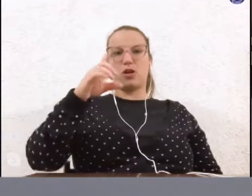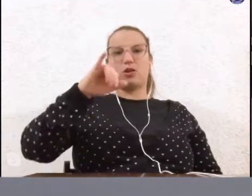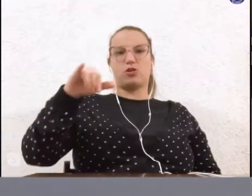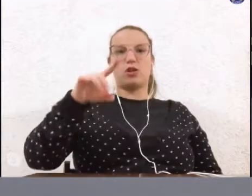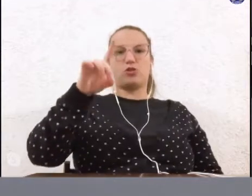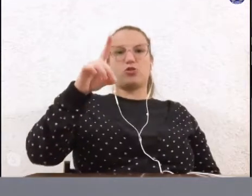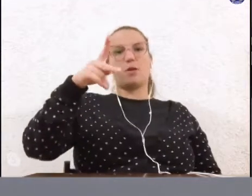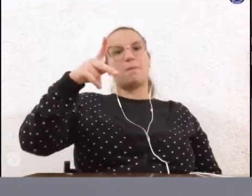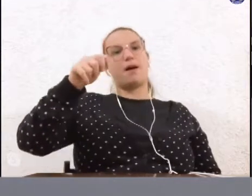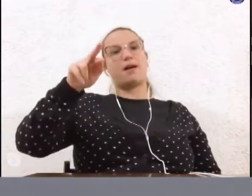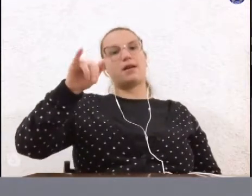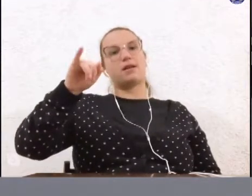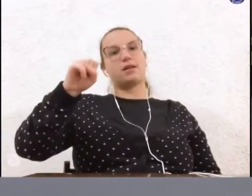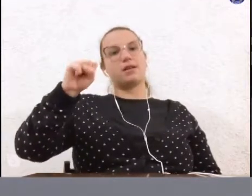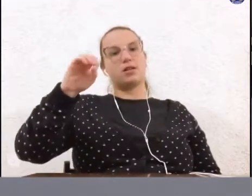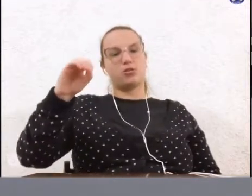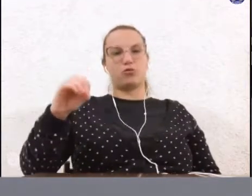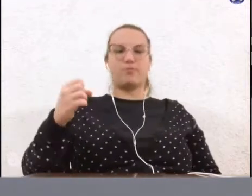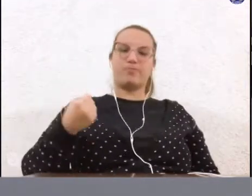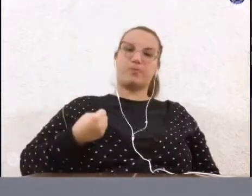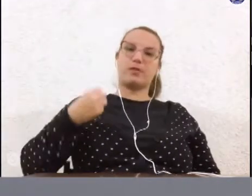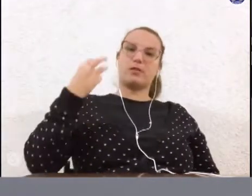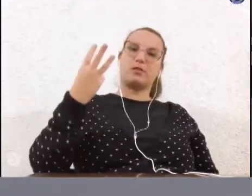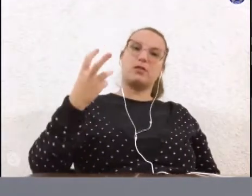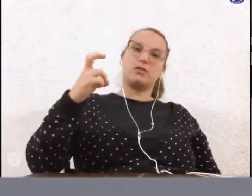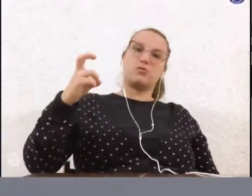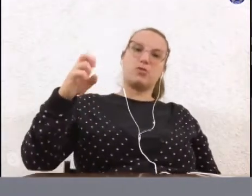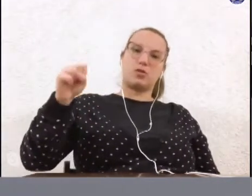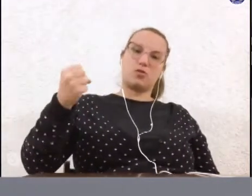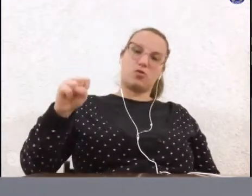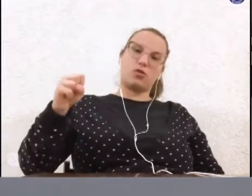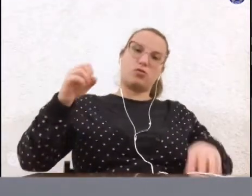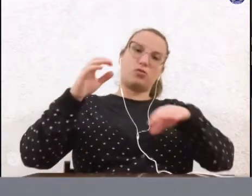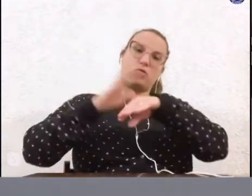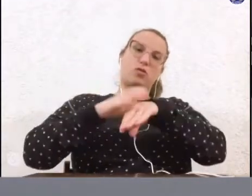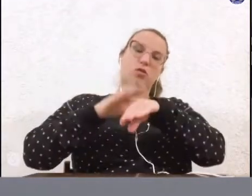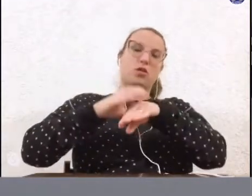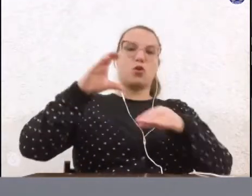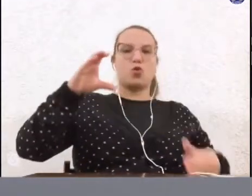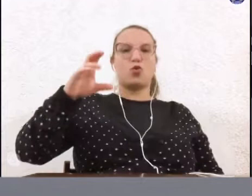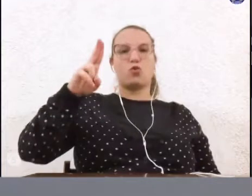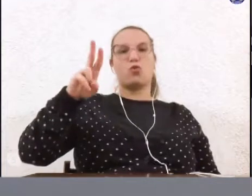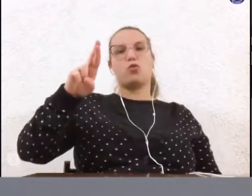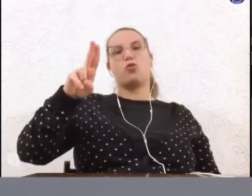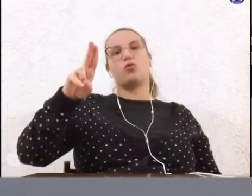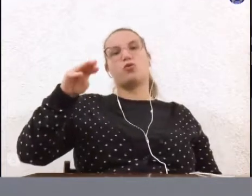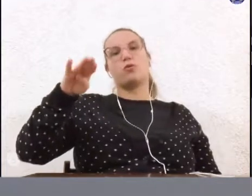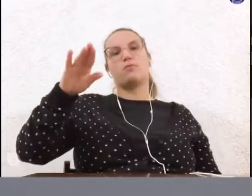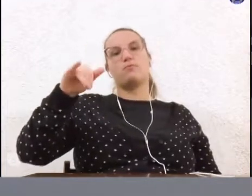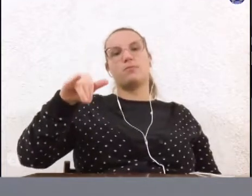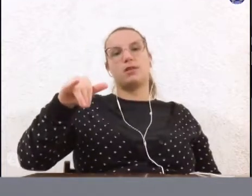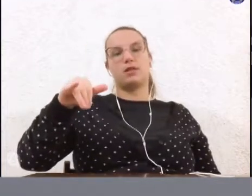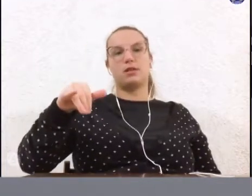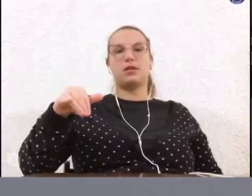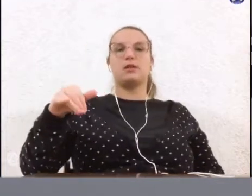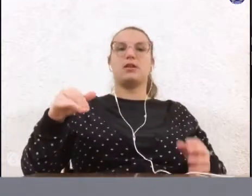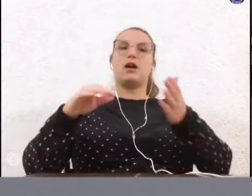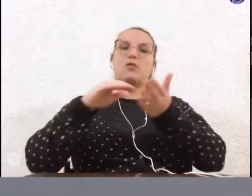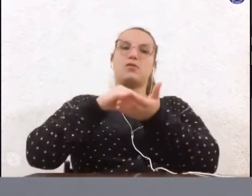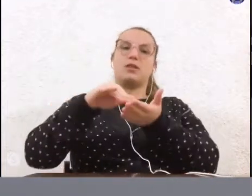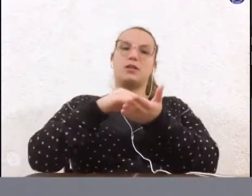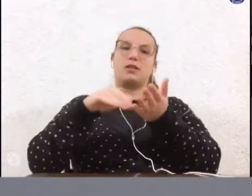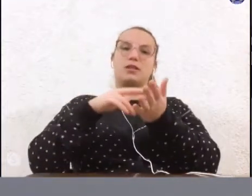358, de autoria do vereador Curumim, ao secretário de Infraestrutura,